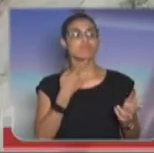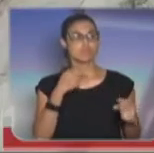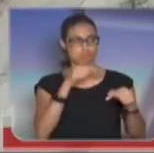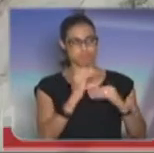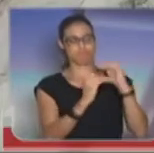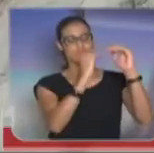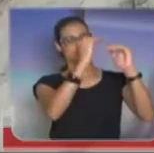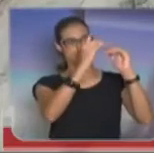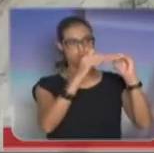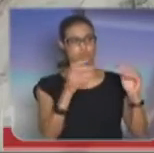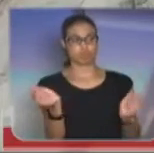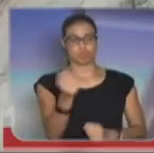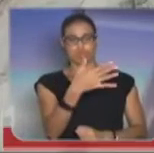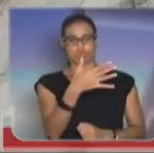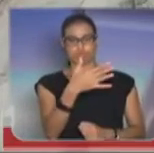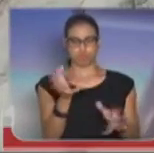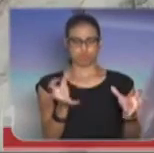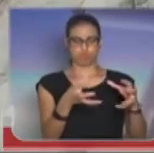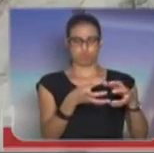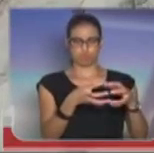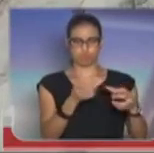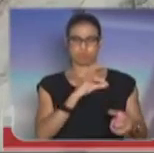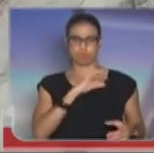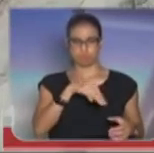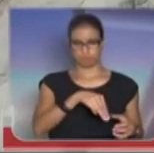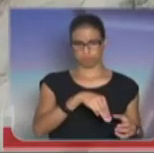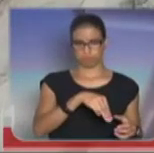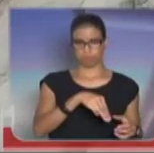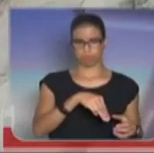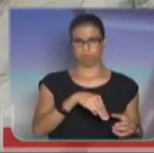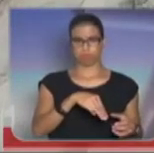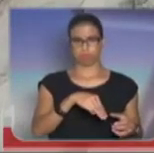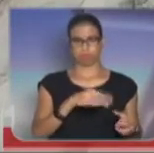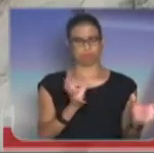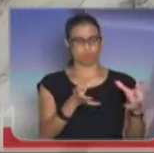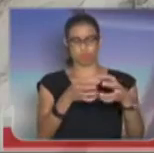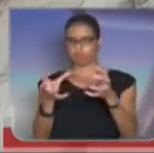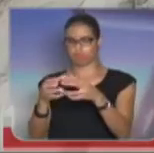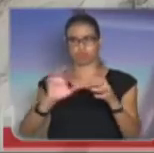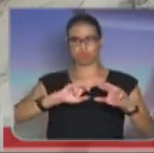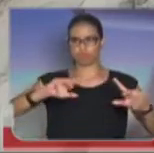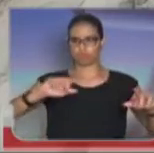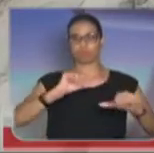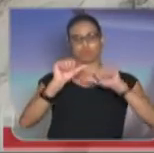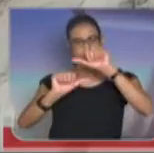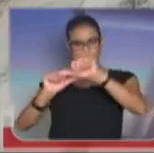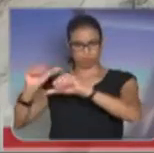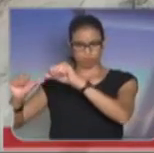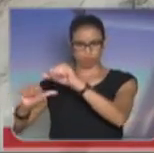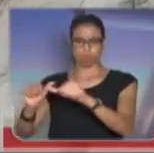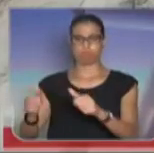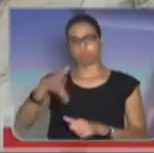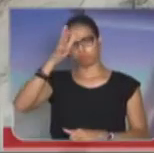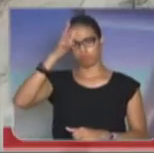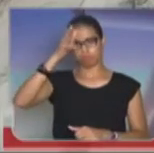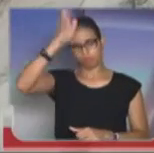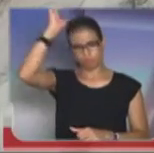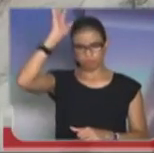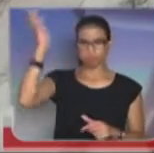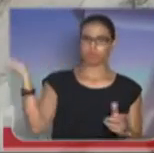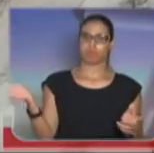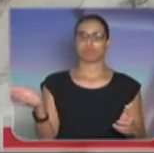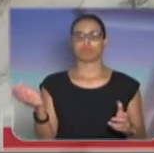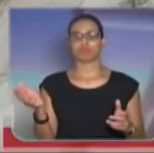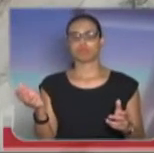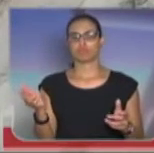para o novo comando da Polícia Militar. Todos os grandes comandos serão trocados também, o comando de bombeiro, choque, rodoviária,